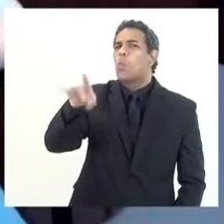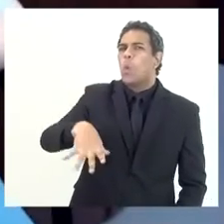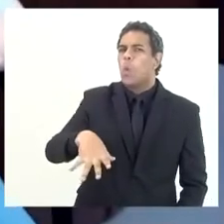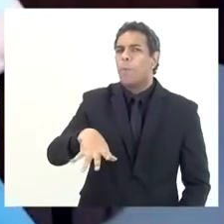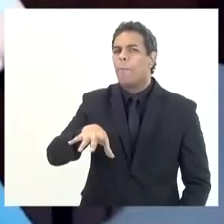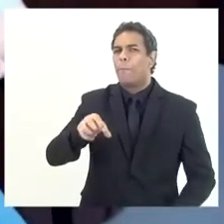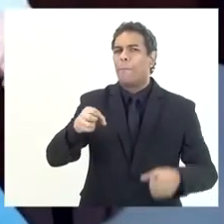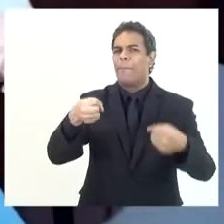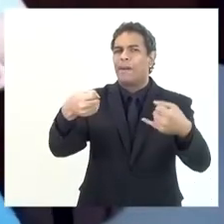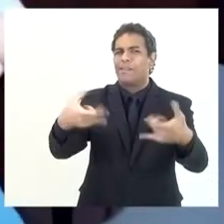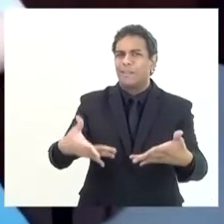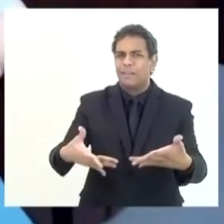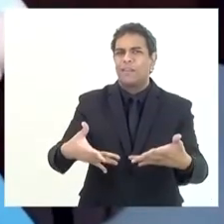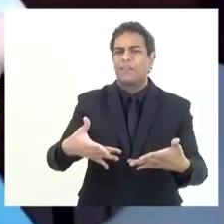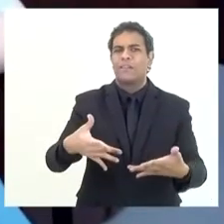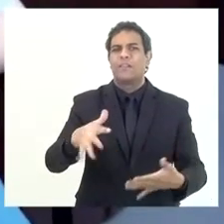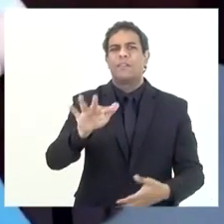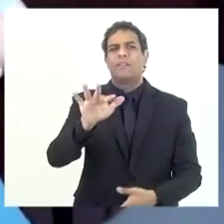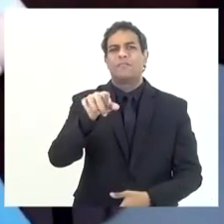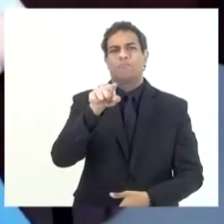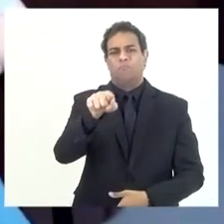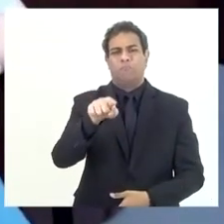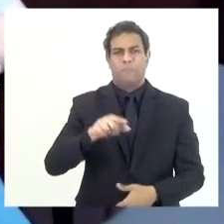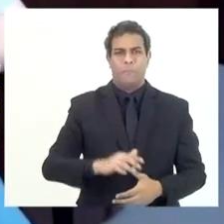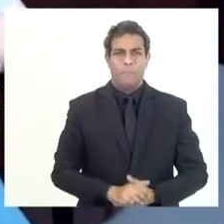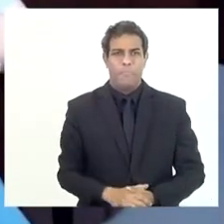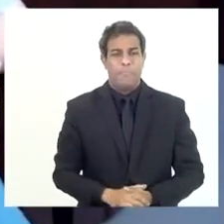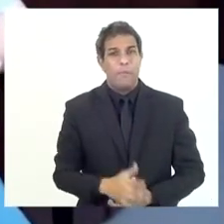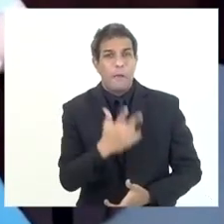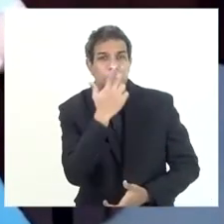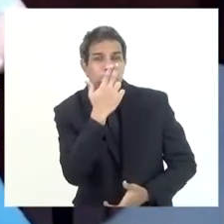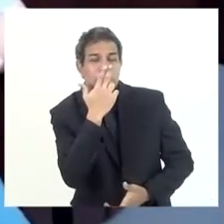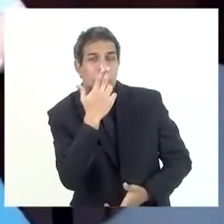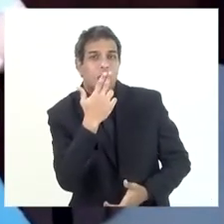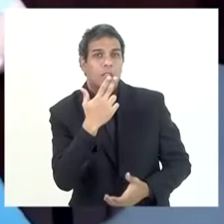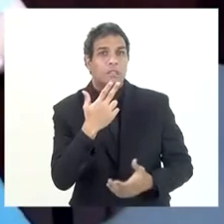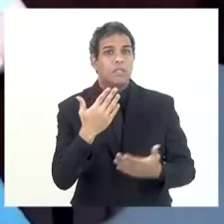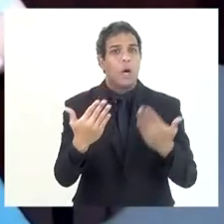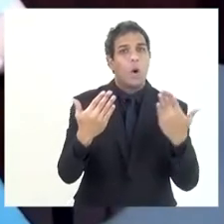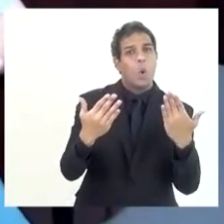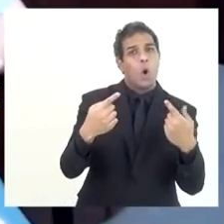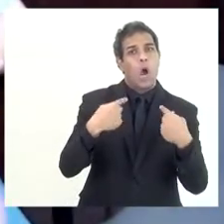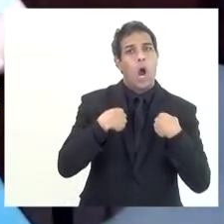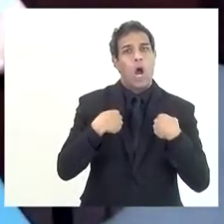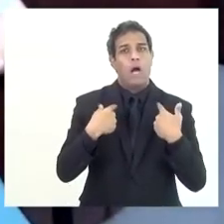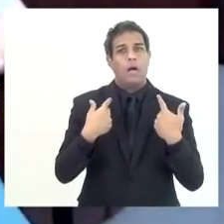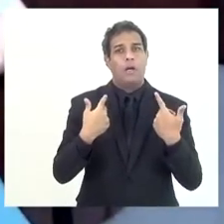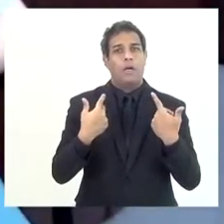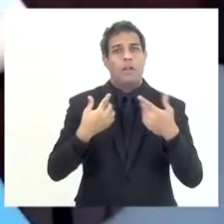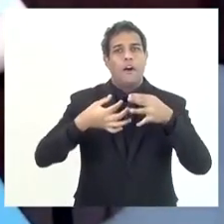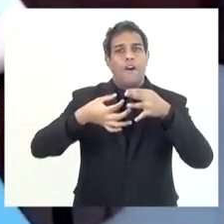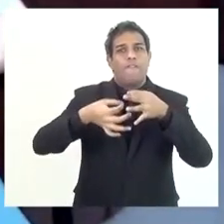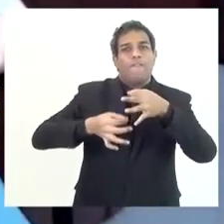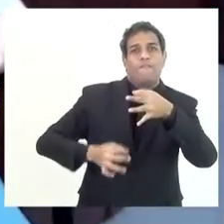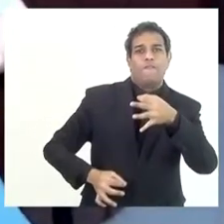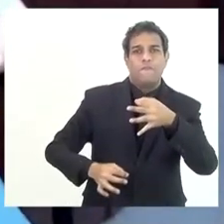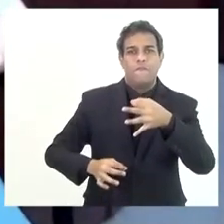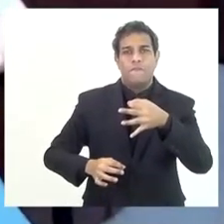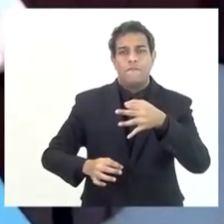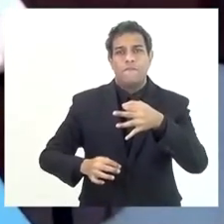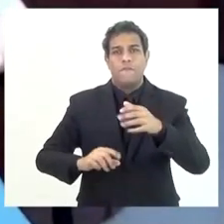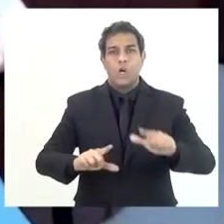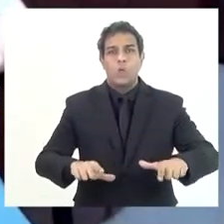esse tema do FECP? É que talvez eu tenha delineado o formato do alto de